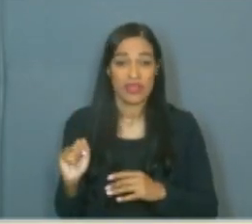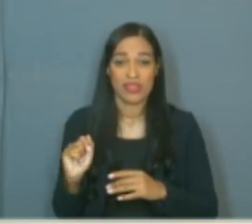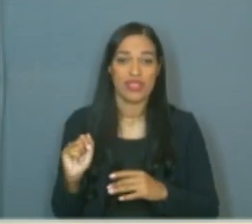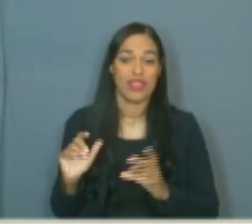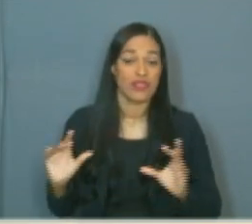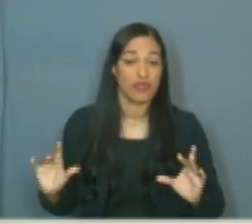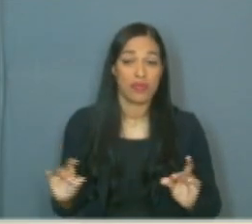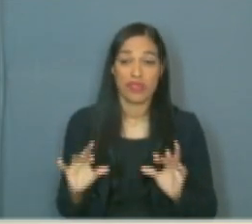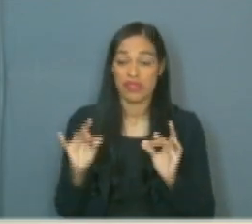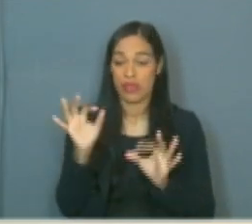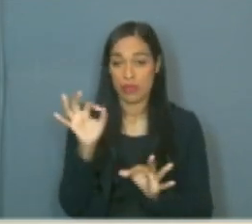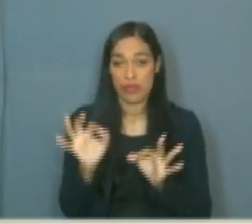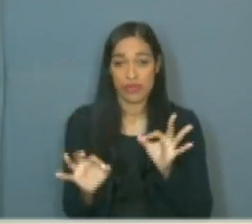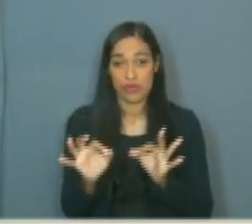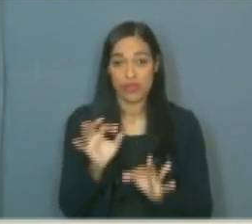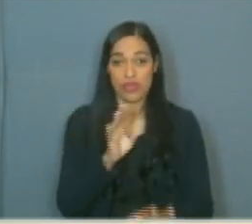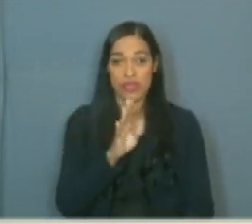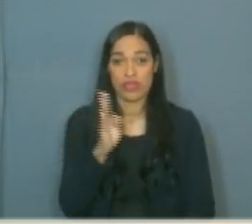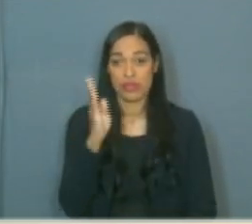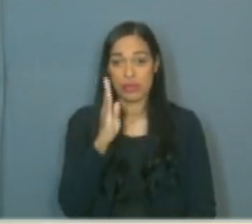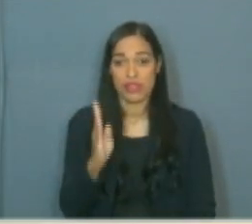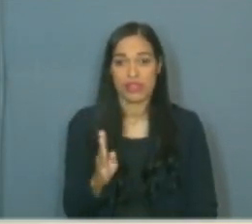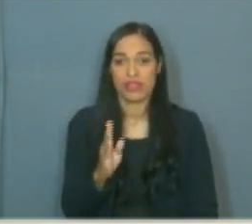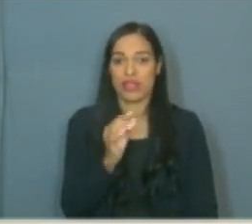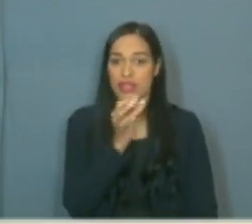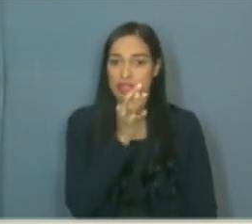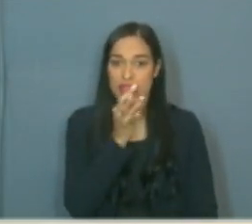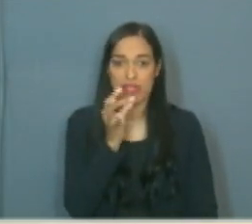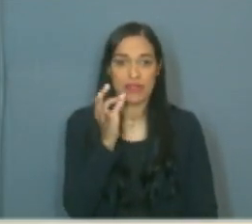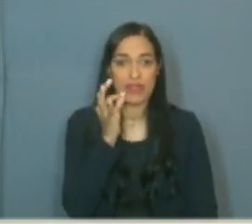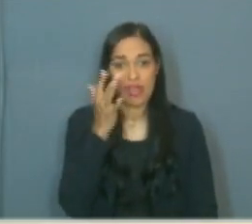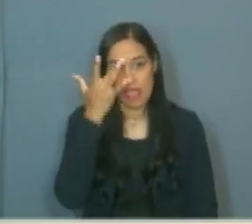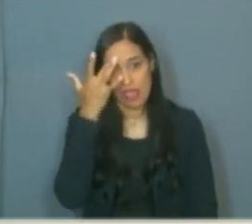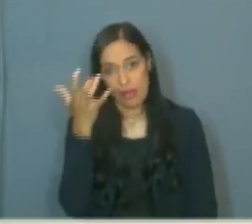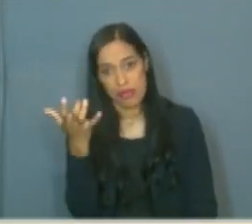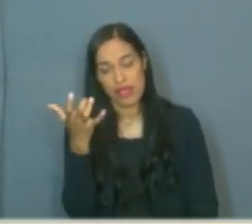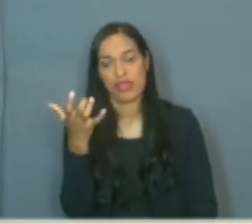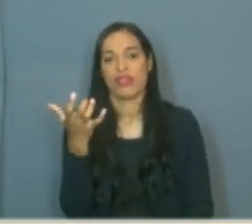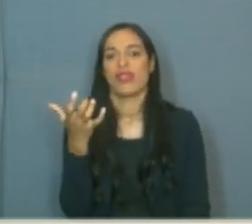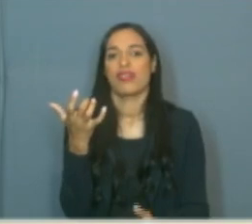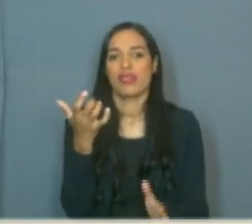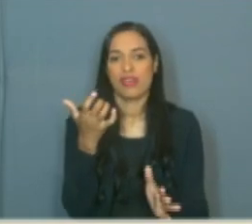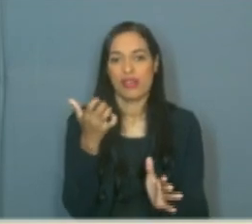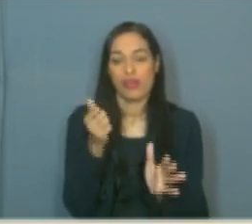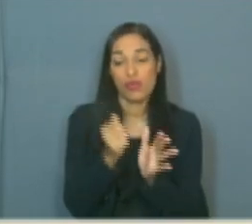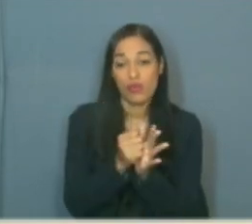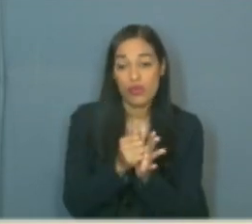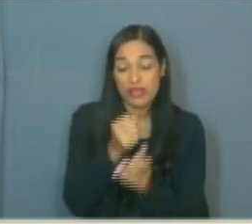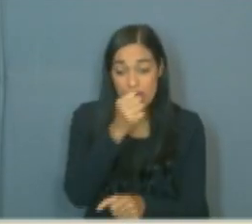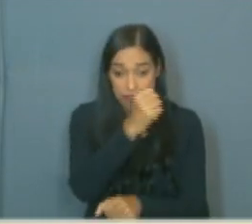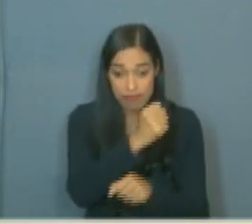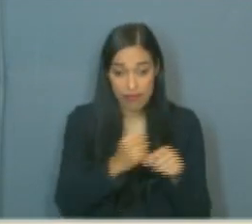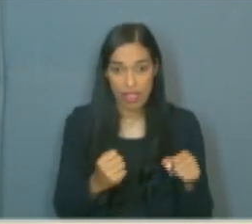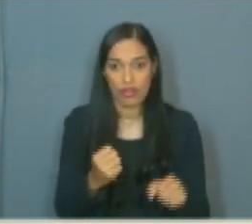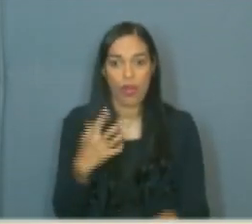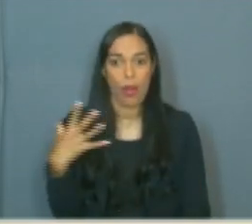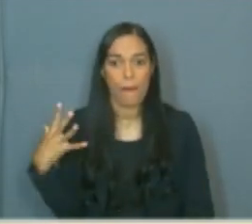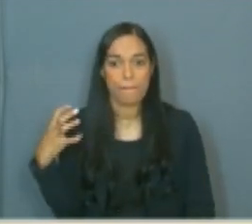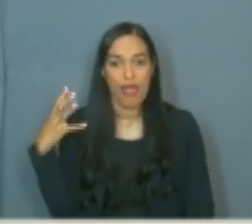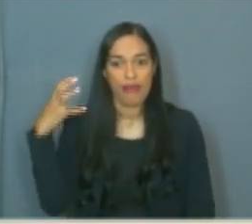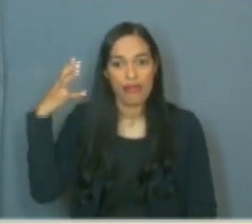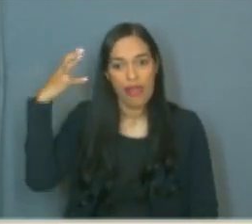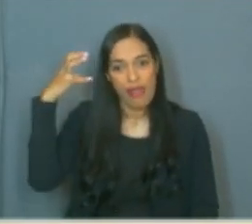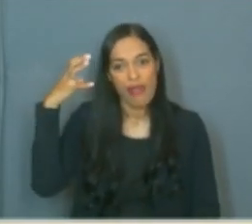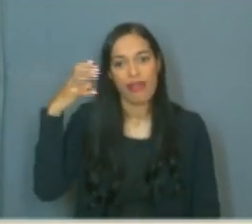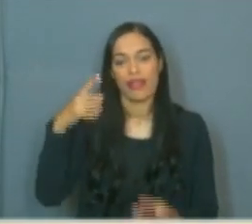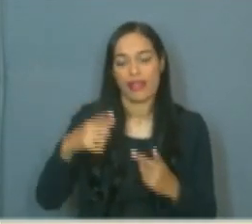justiça brasileira, vereador Ivan Moraes. Amanhã, os assassinos da vereadora Marielle Franco